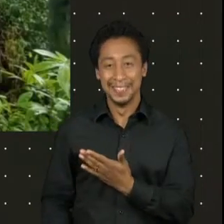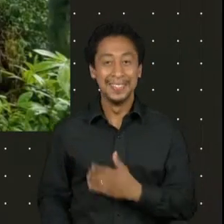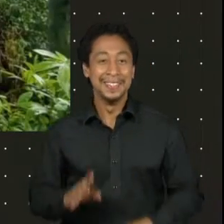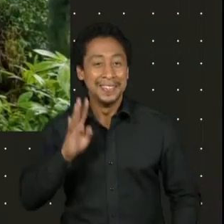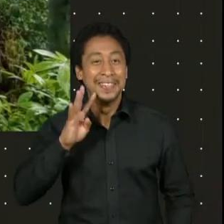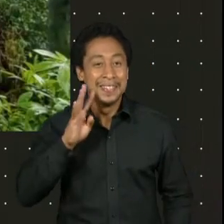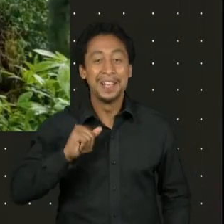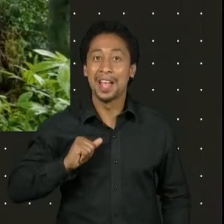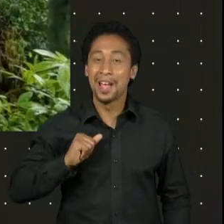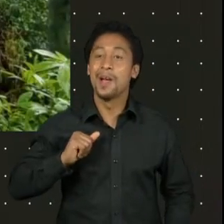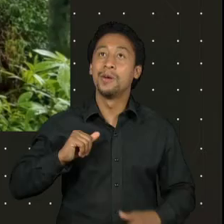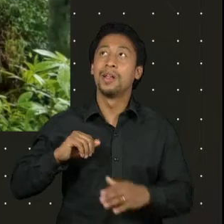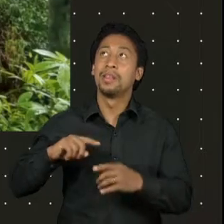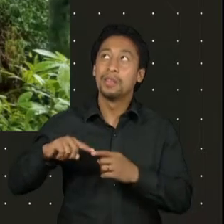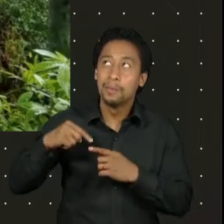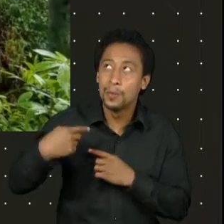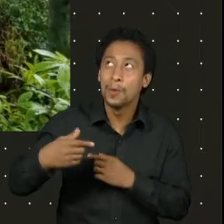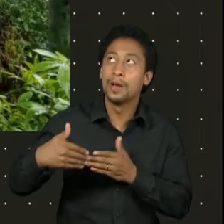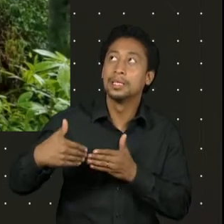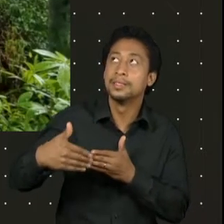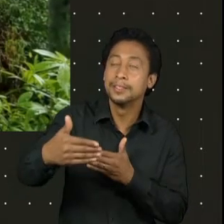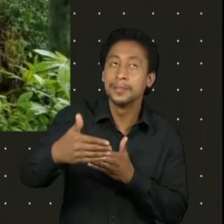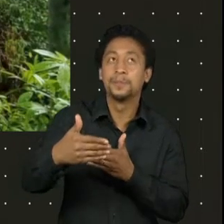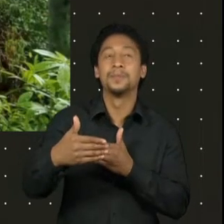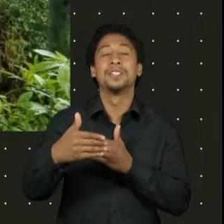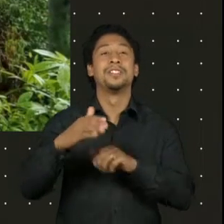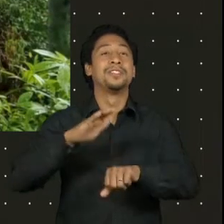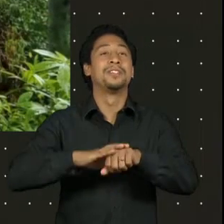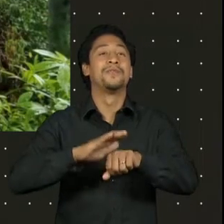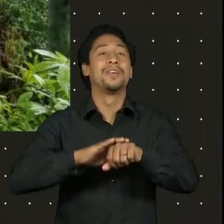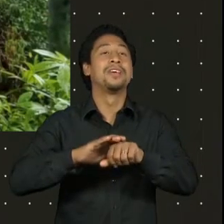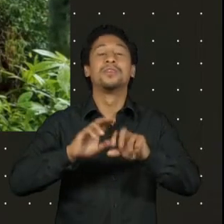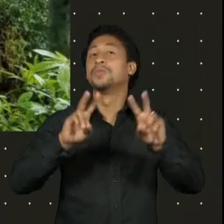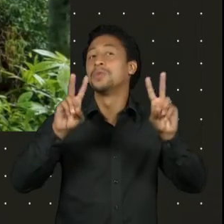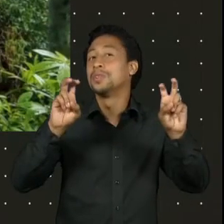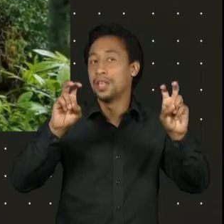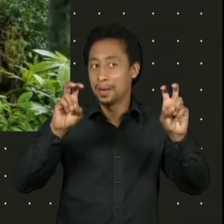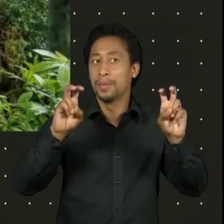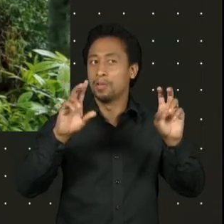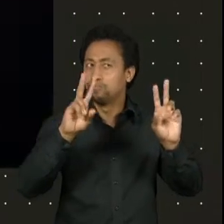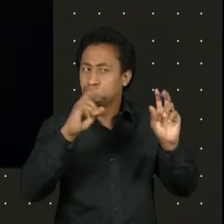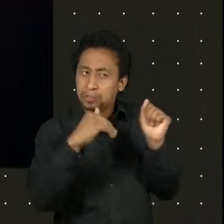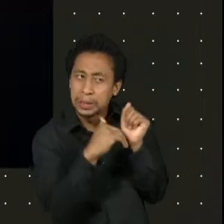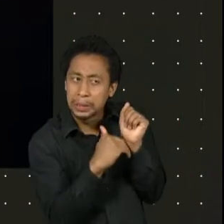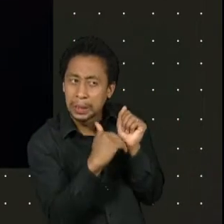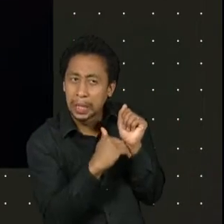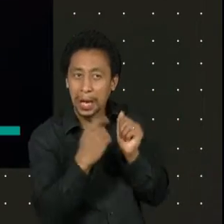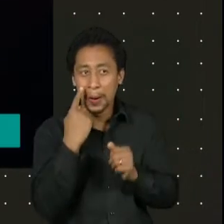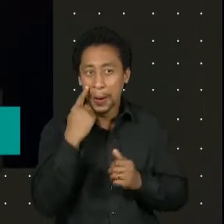pra frente a gente fez A Causa Secreta, direção do Sérgio Bianchi.